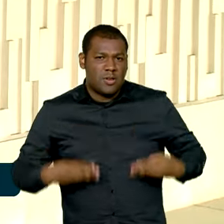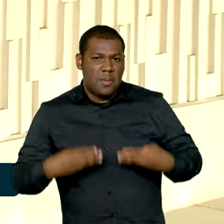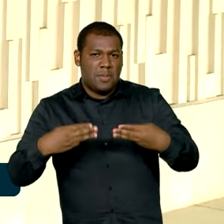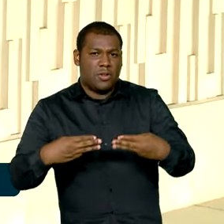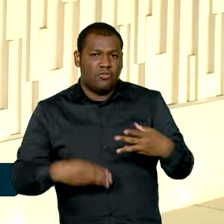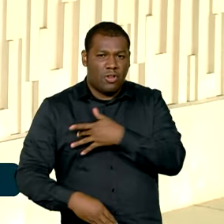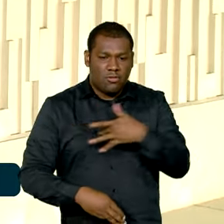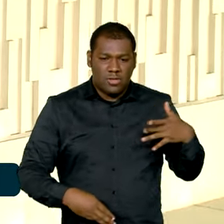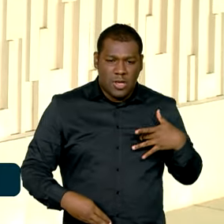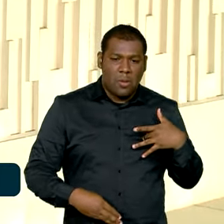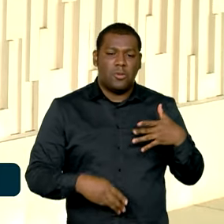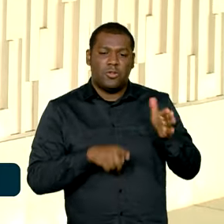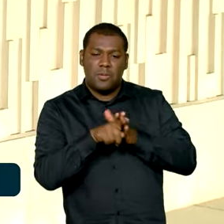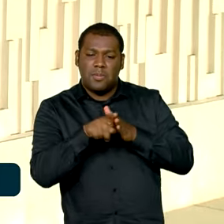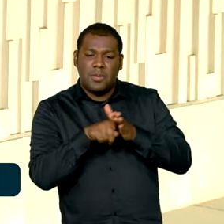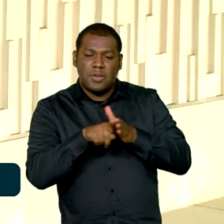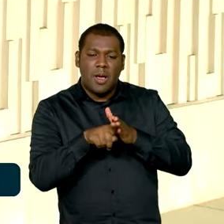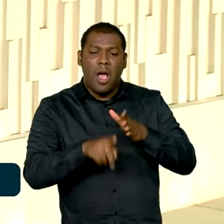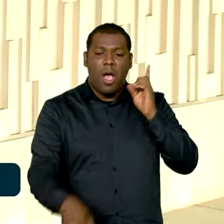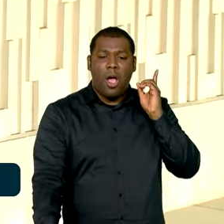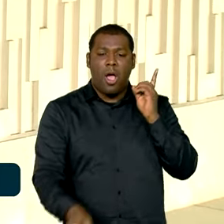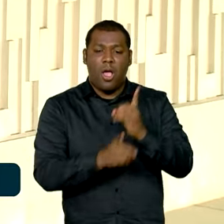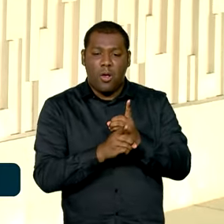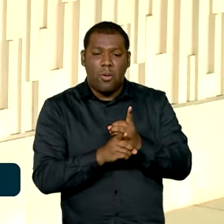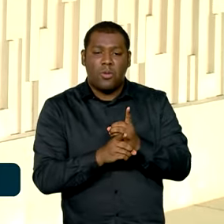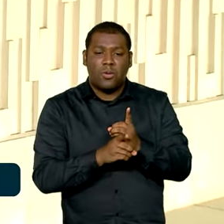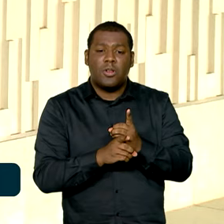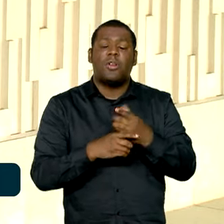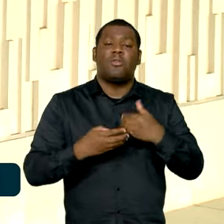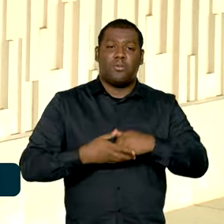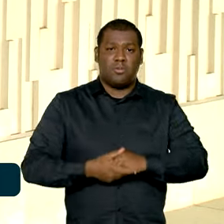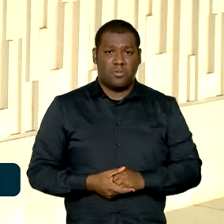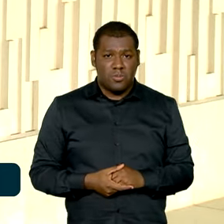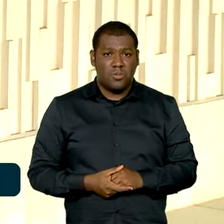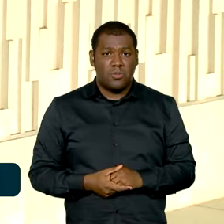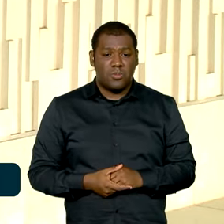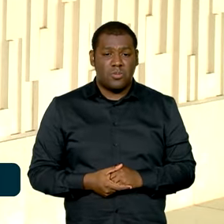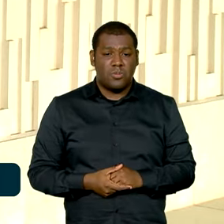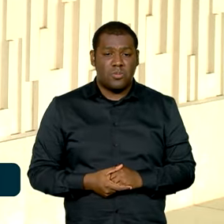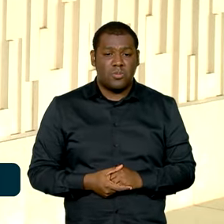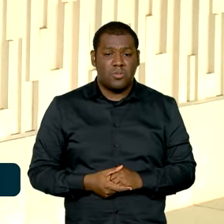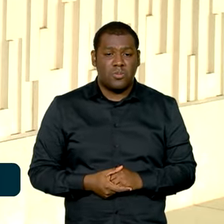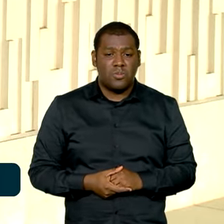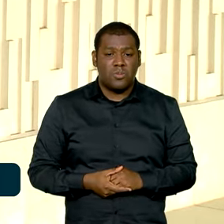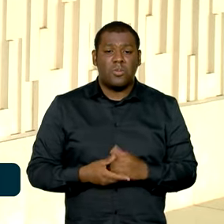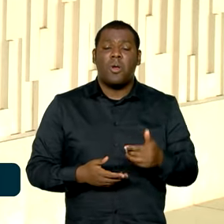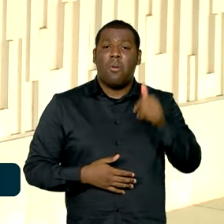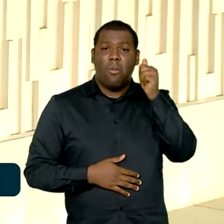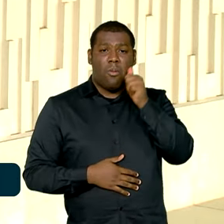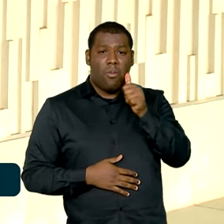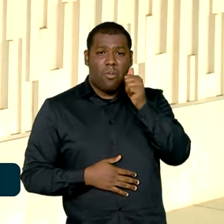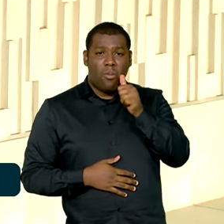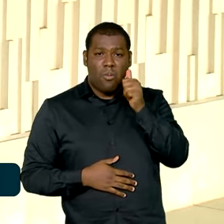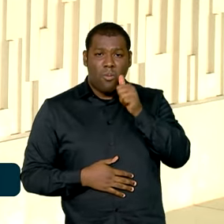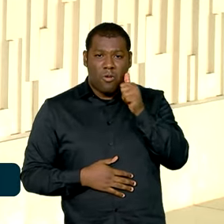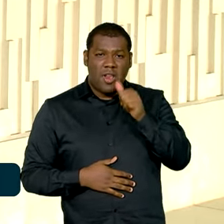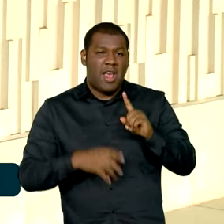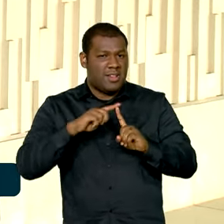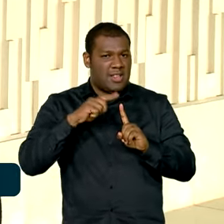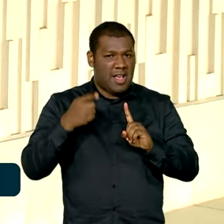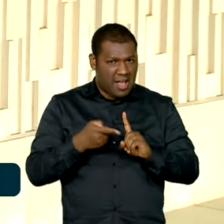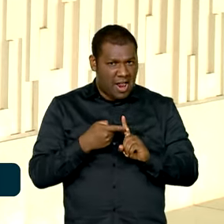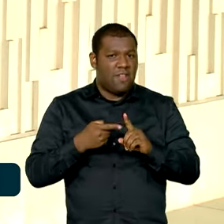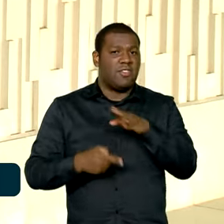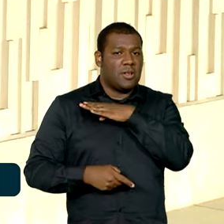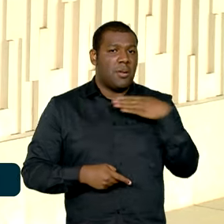Saúde, que também indicam que houve queda nos índices de mortalidade de mulheres em idade fértil nos